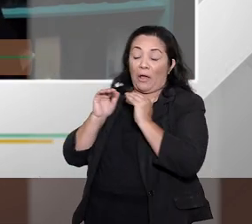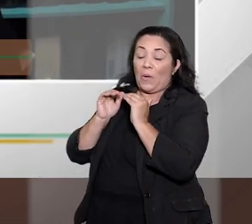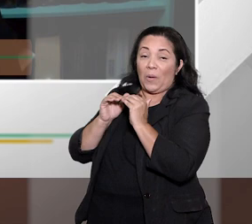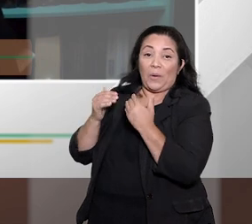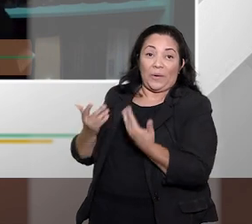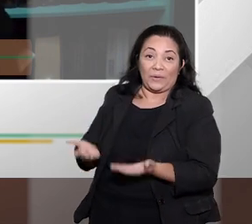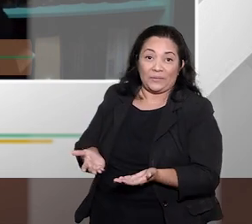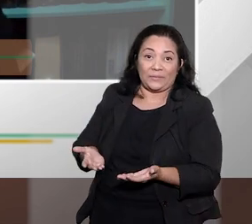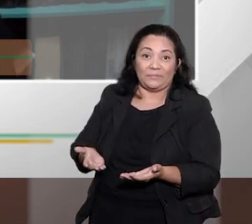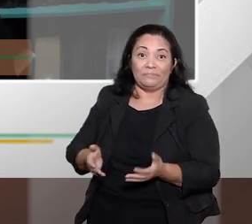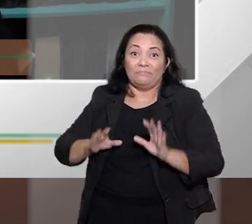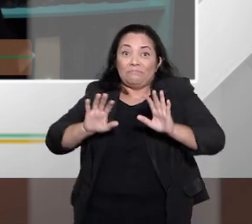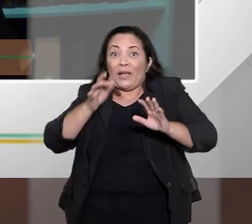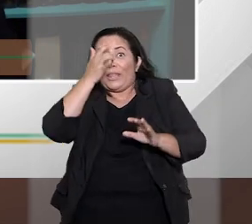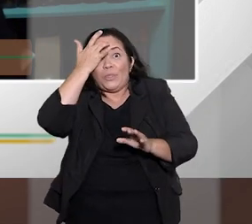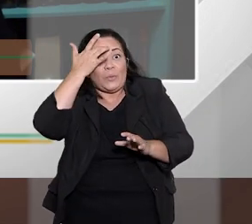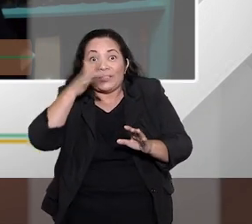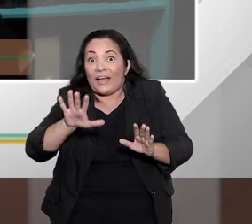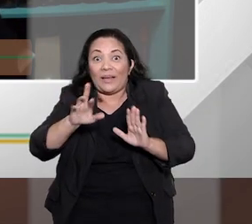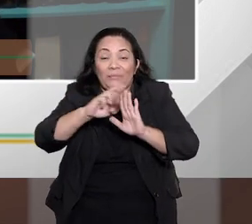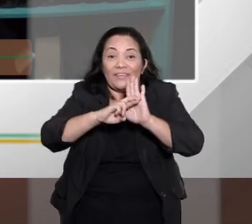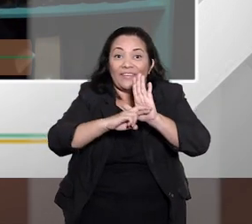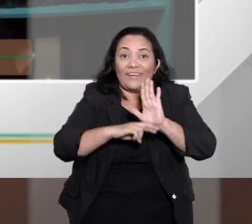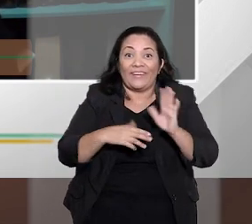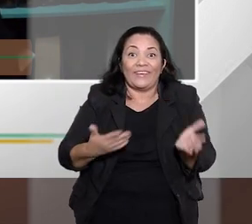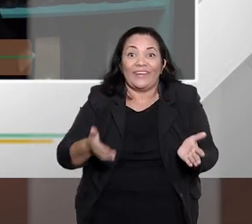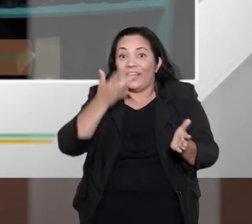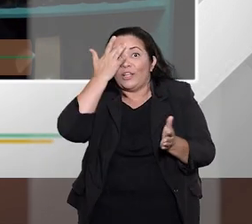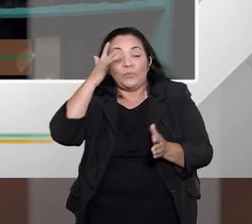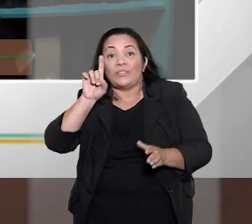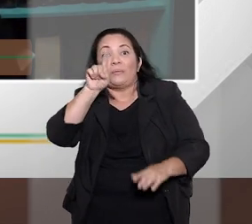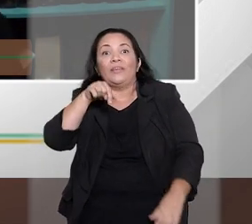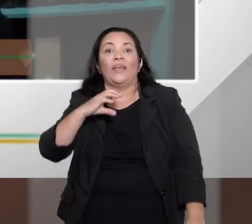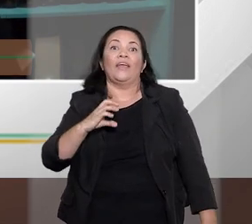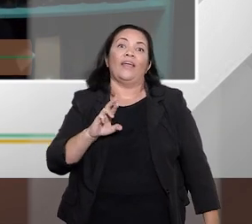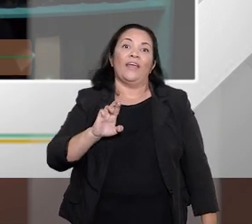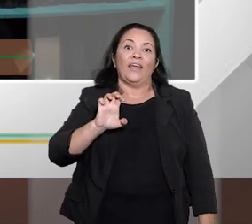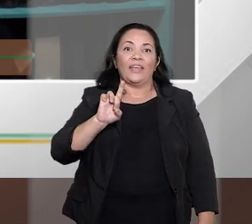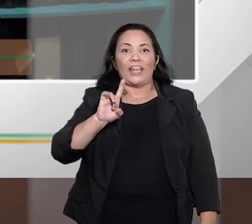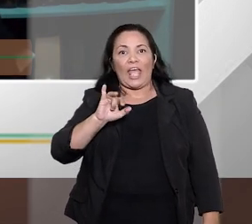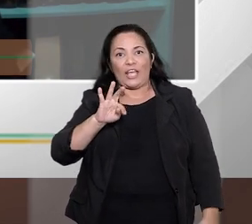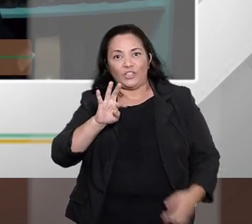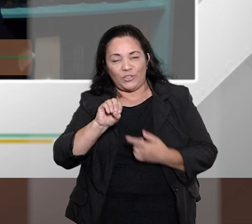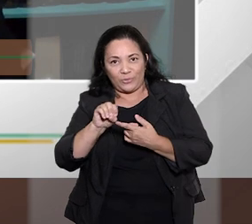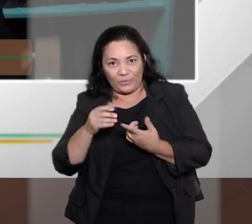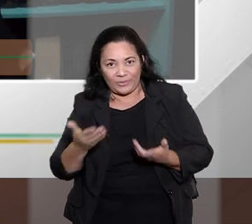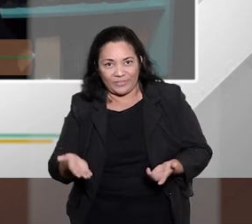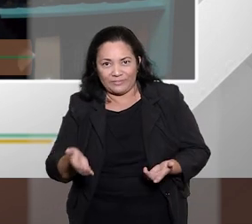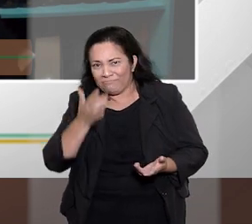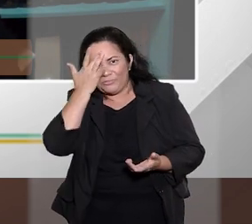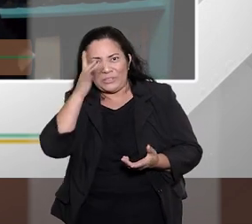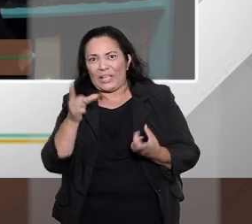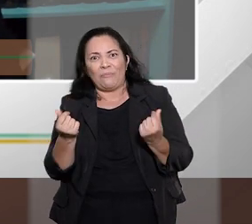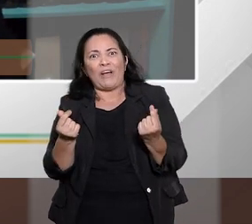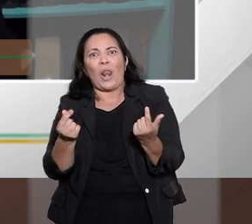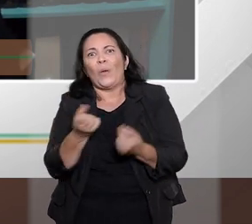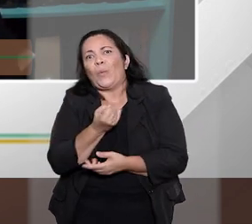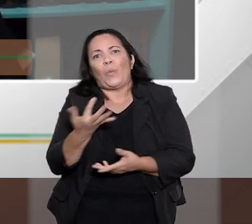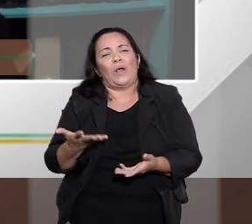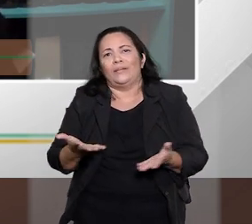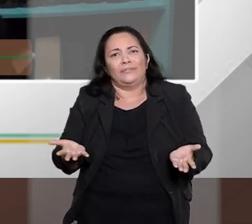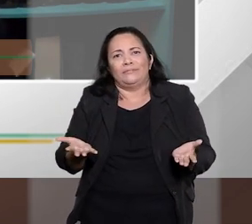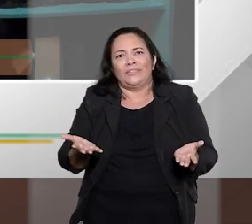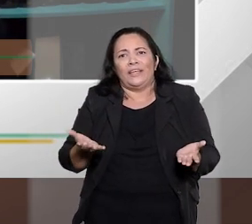um dinheiro depositado, mas ele sequer diz que é um crédito aquilo, muito menos o valor, quanto que ele vai